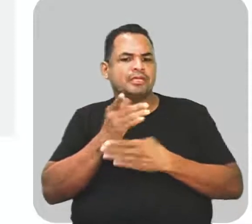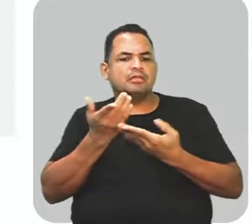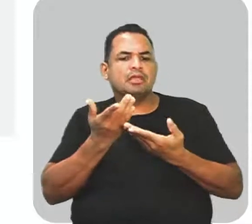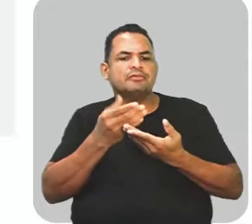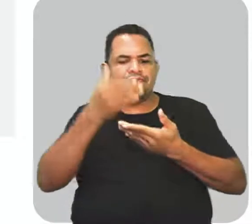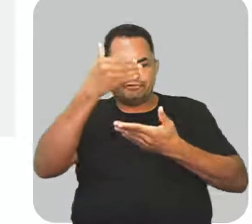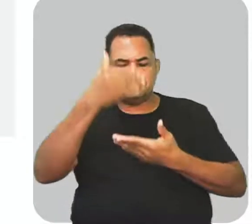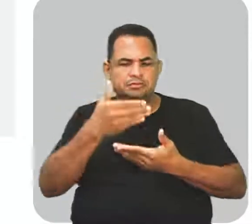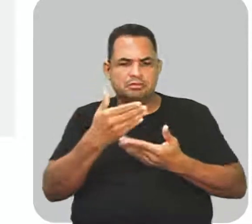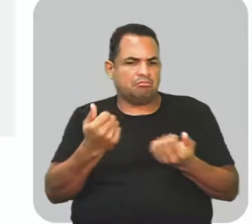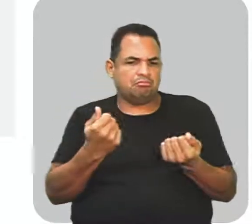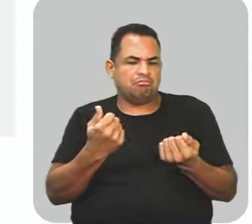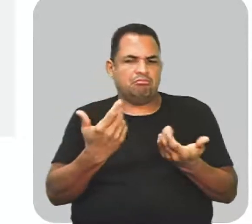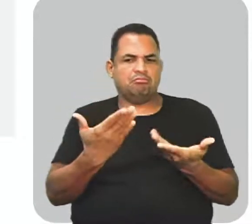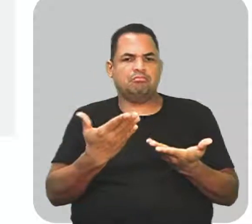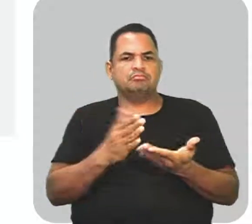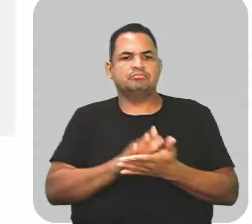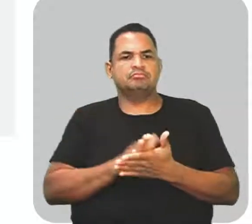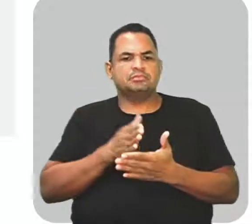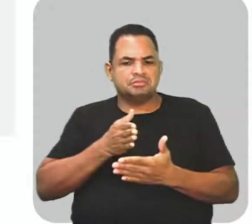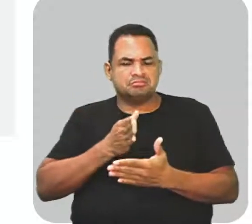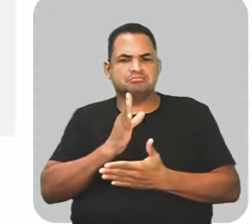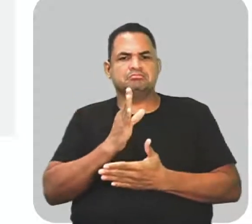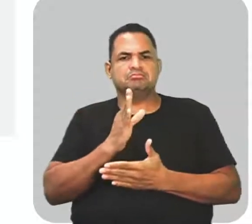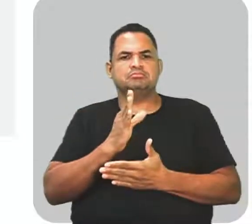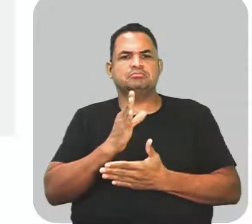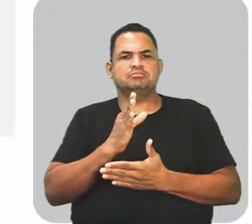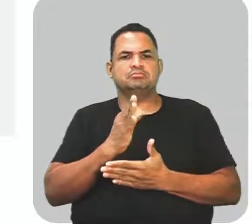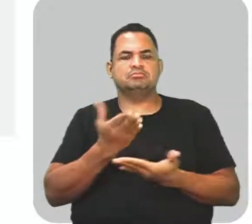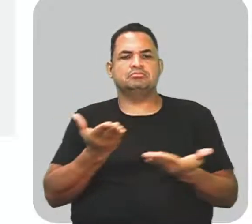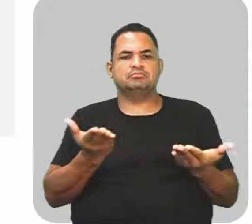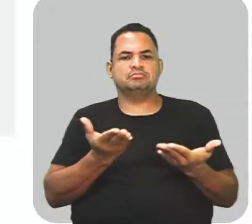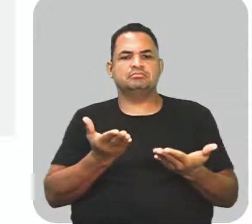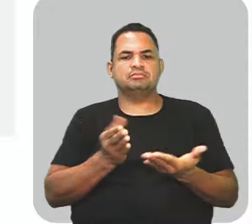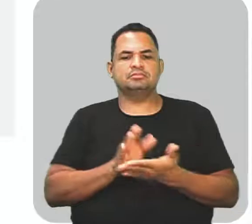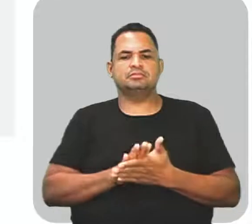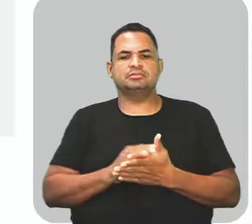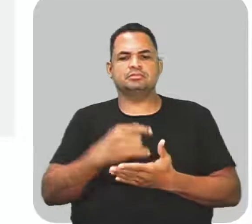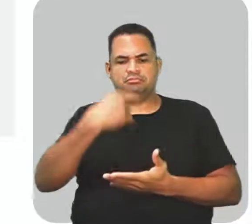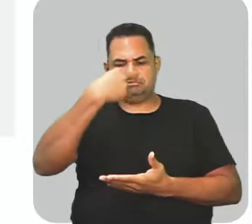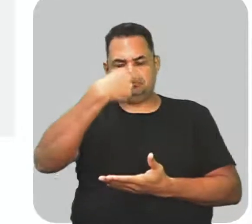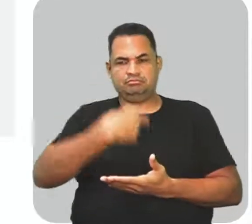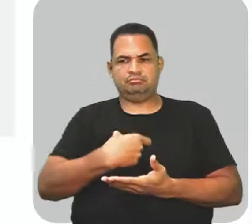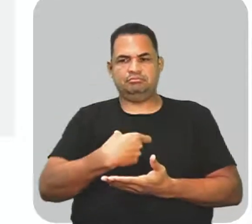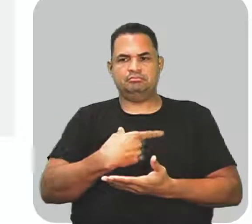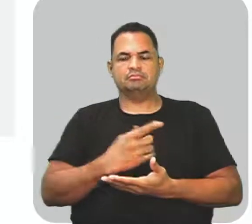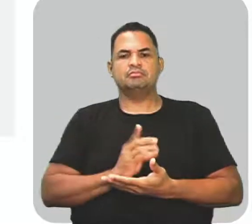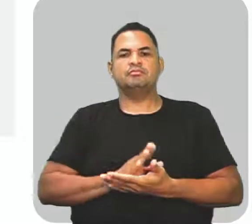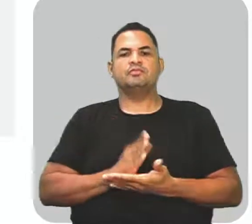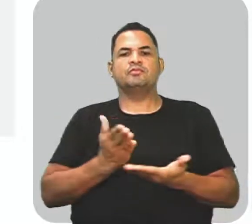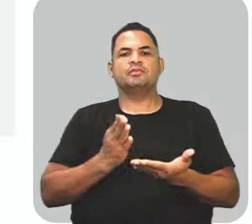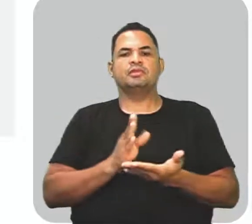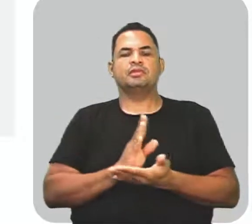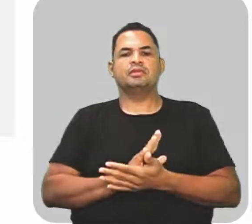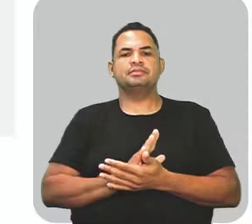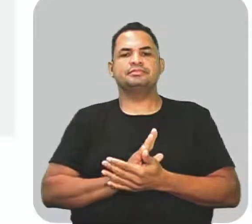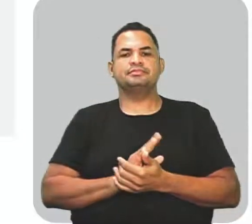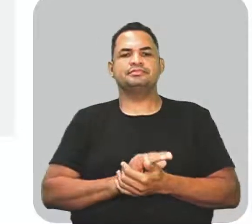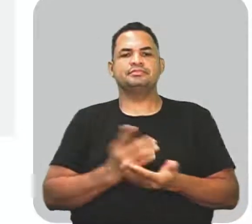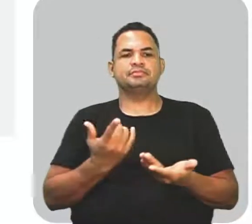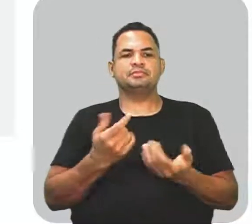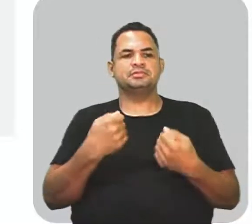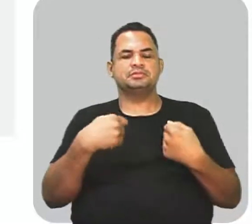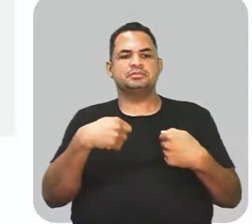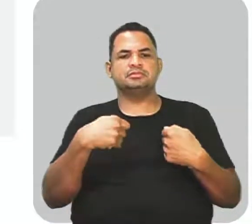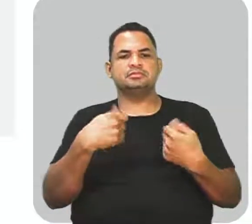pode ser de frente, né? Encarar de frente. Então aí a gente vê que não é necessário,